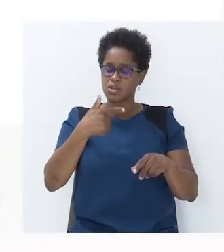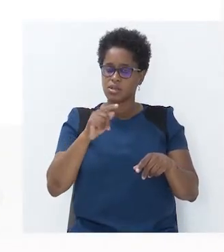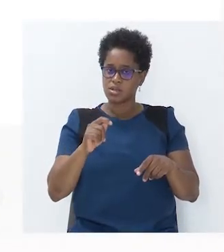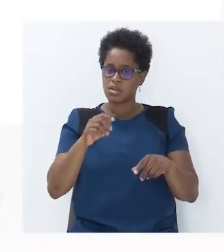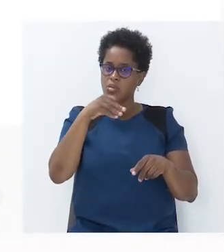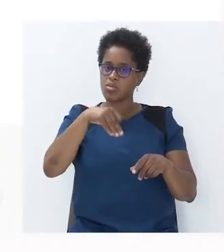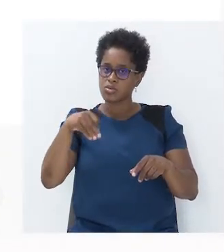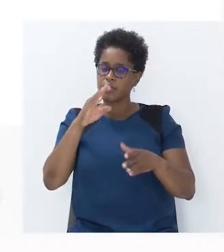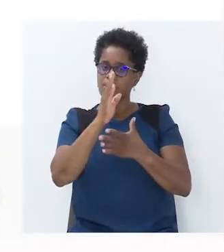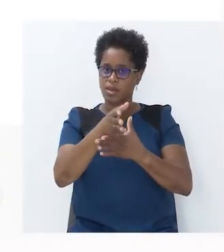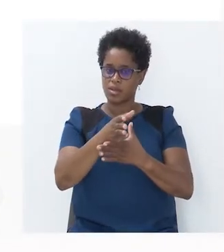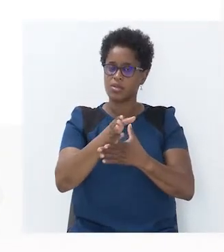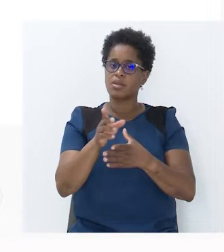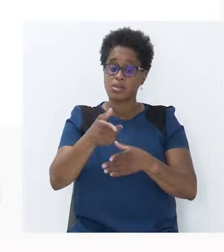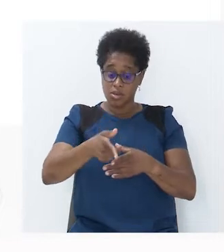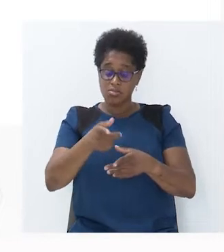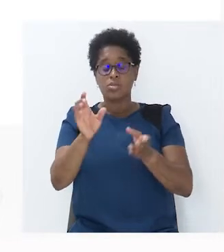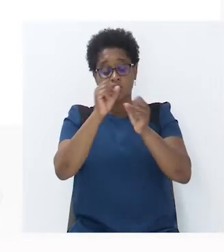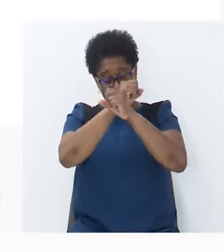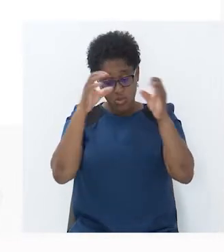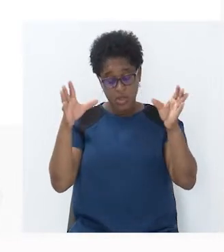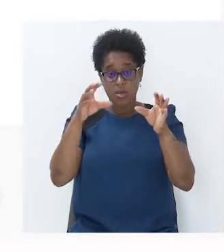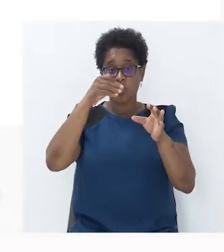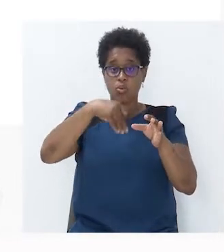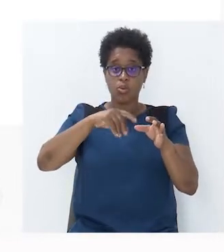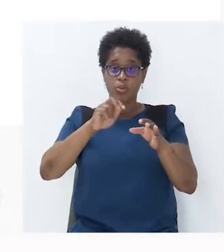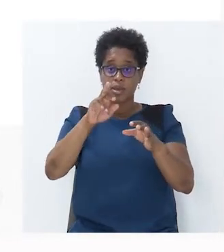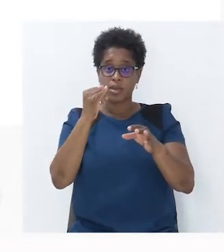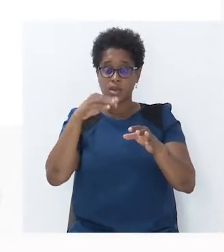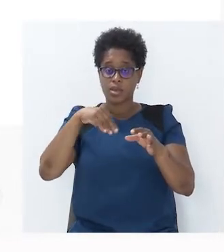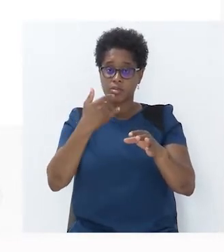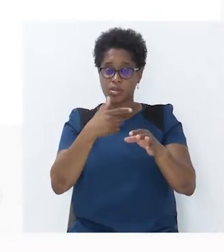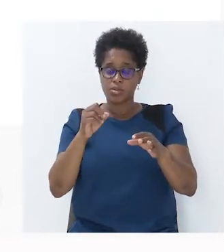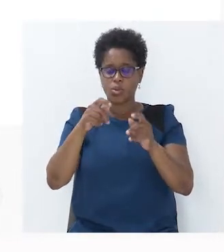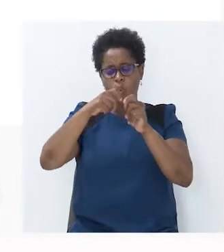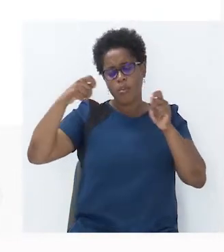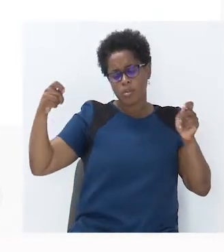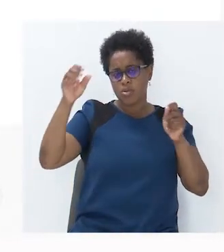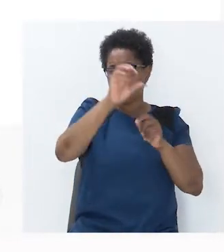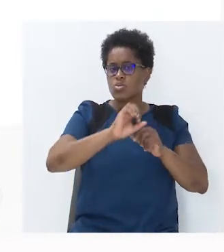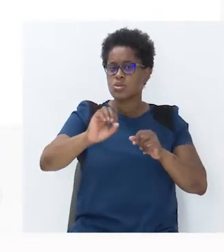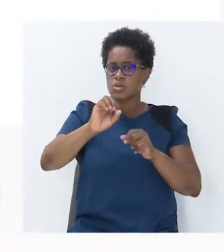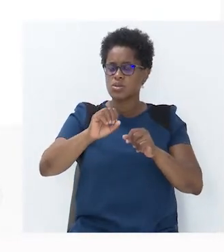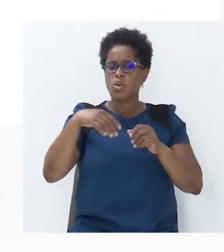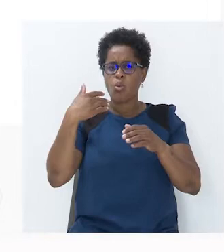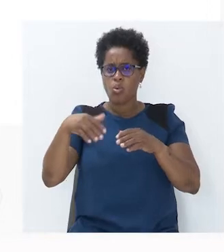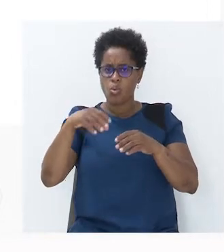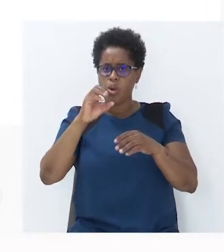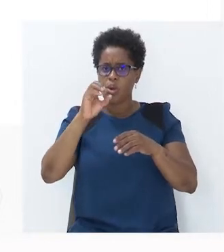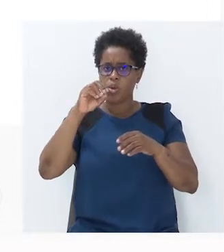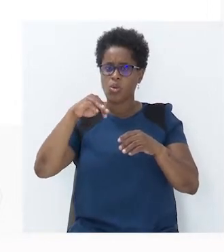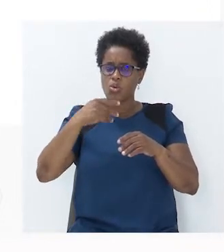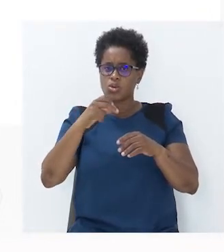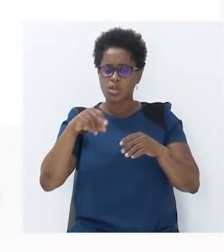direta. Com isso, nós concluímos que o perímetro e o seu comprimento é constante. Logo, as duas